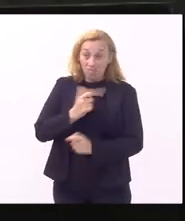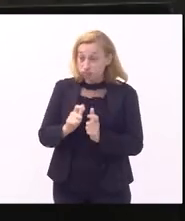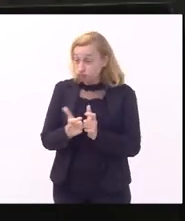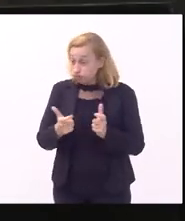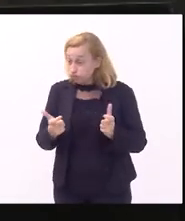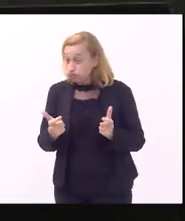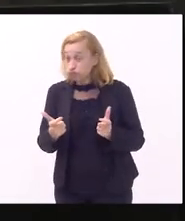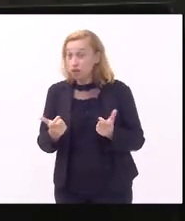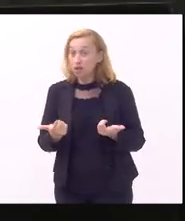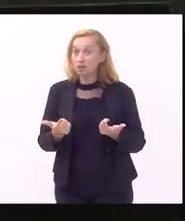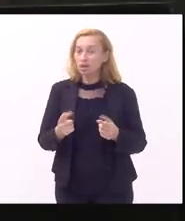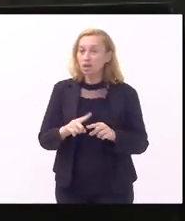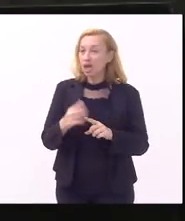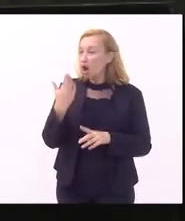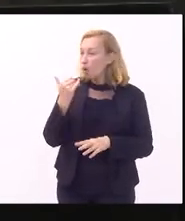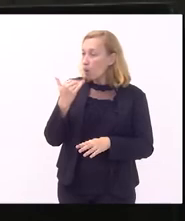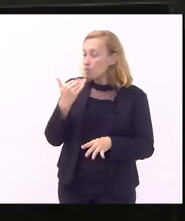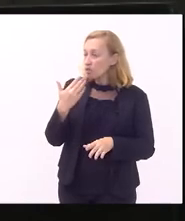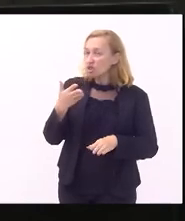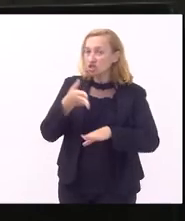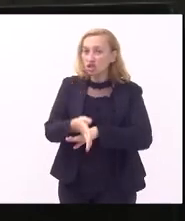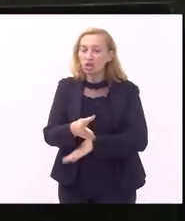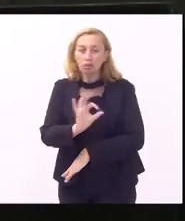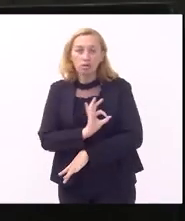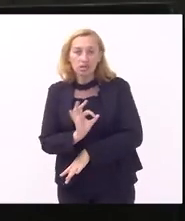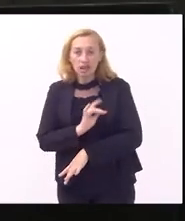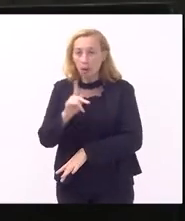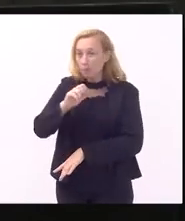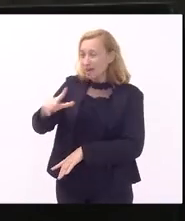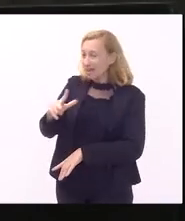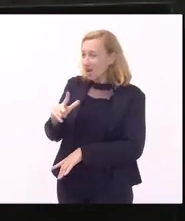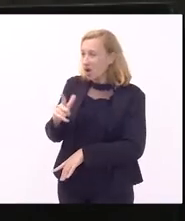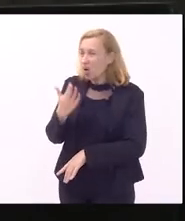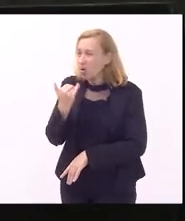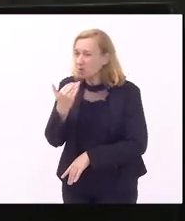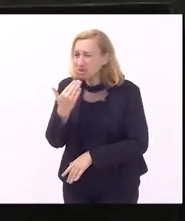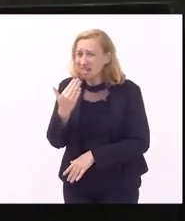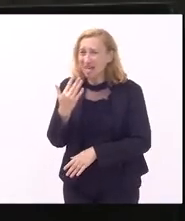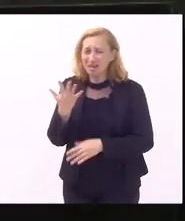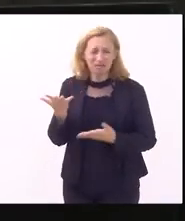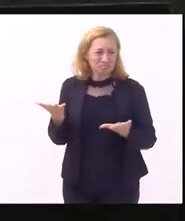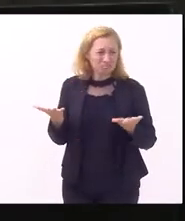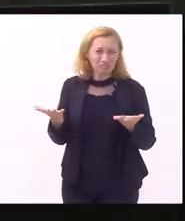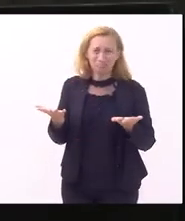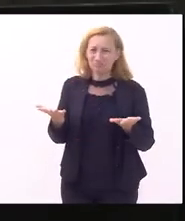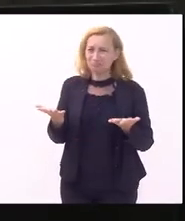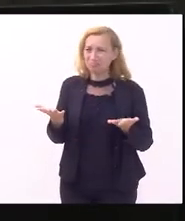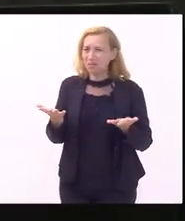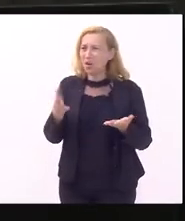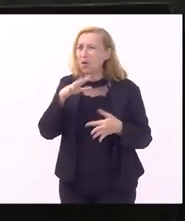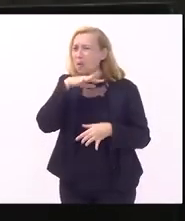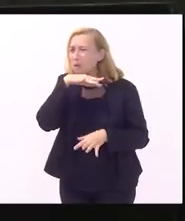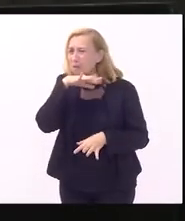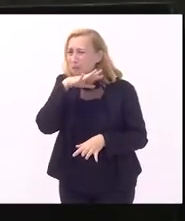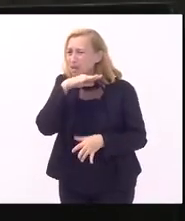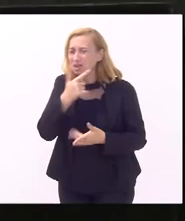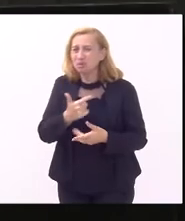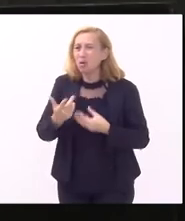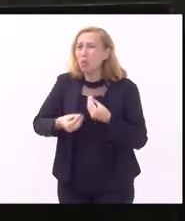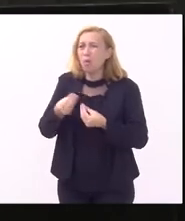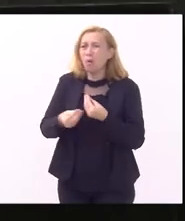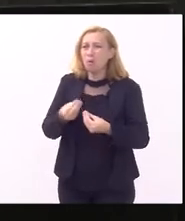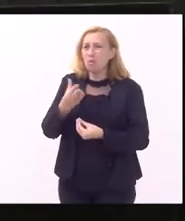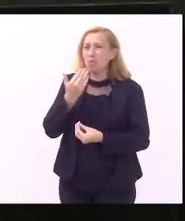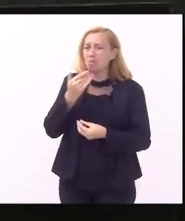comida que chega para o policial penal é uma comida realmente incomível vamos dizer assim e